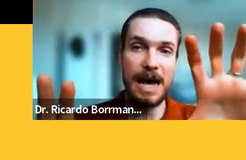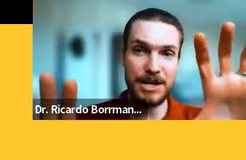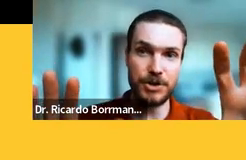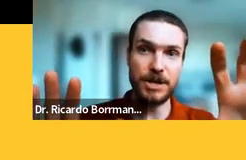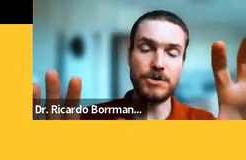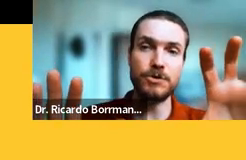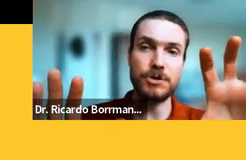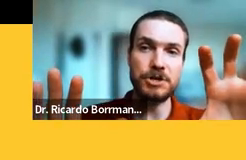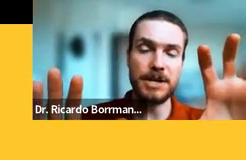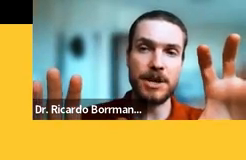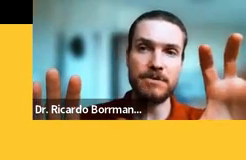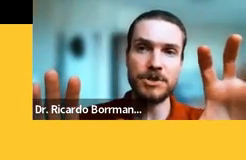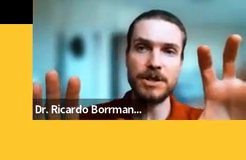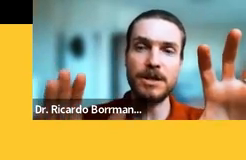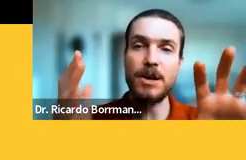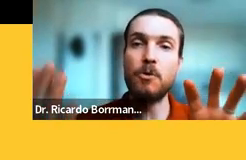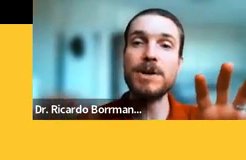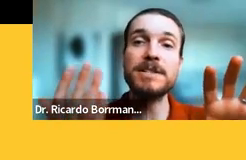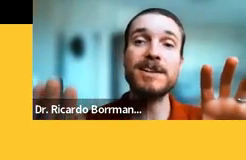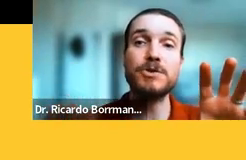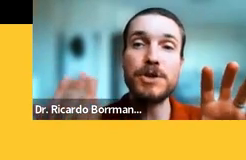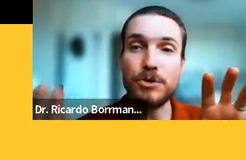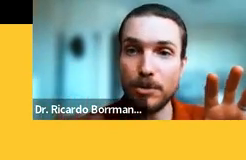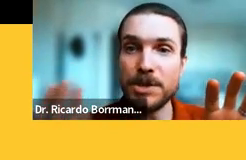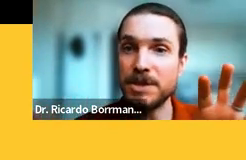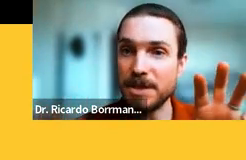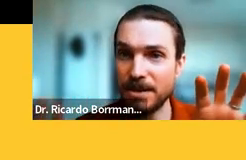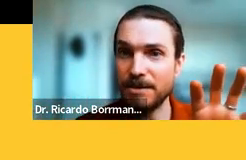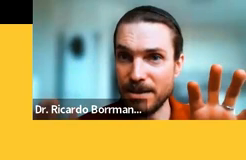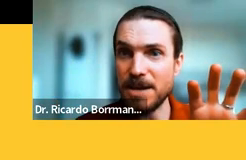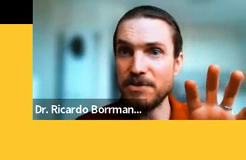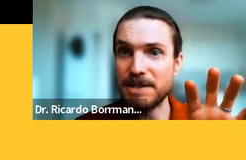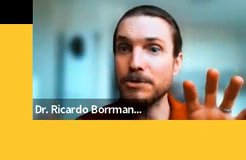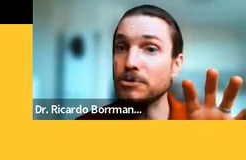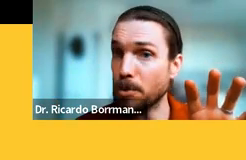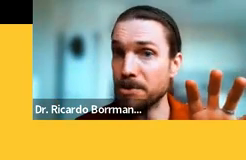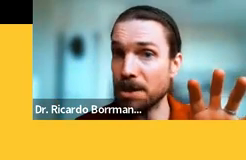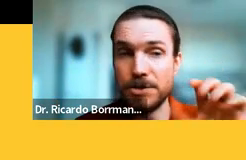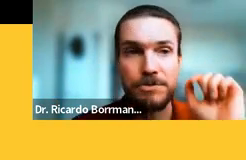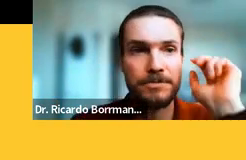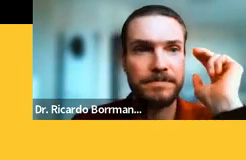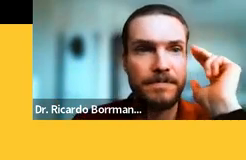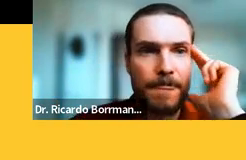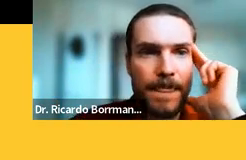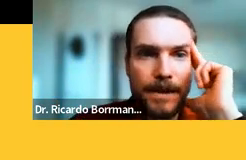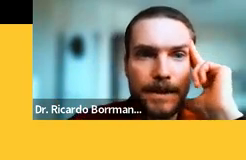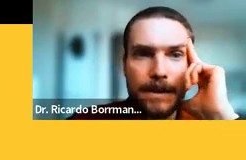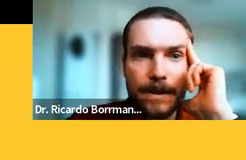as edições originais da revista com as citações que o Tobias ia fazendo nos próprios artigos.